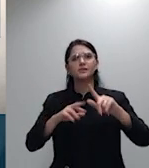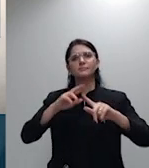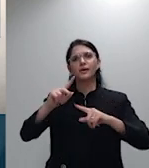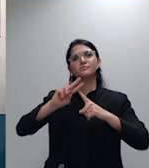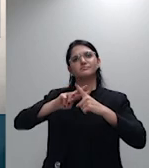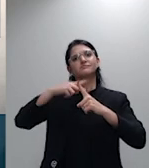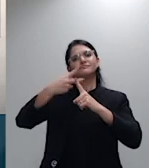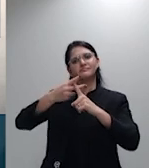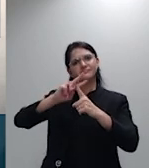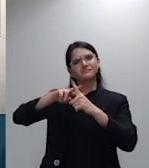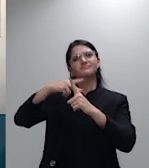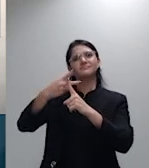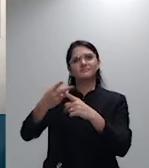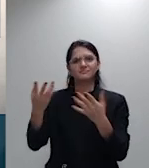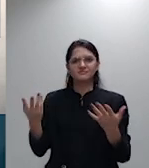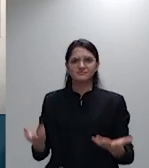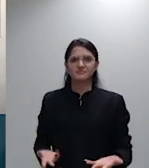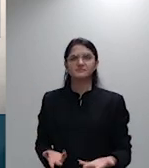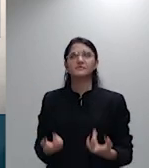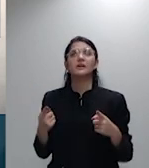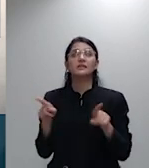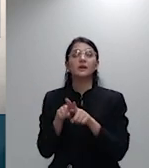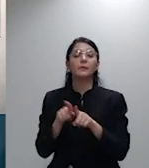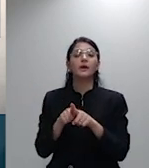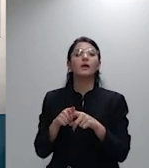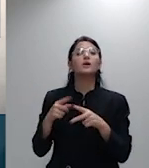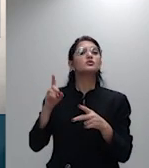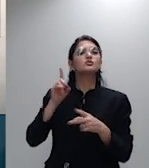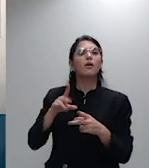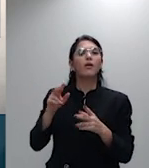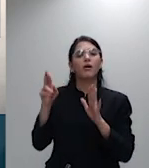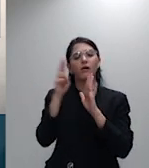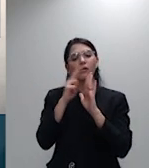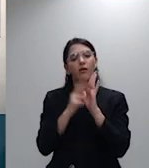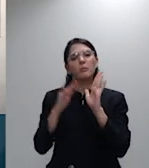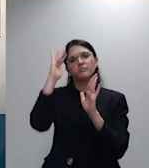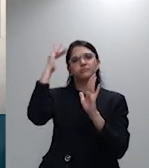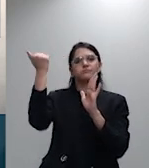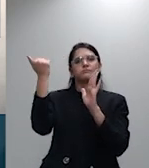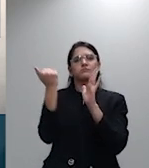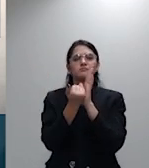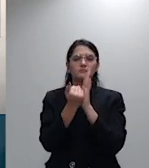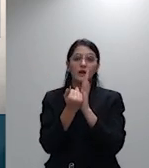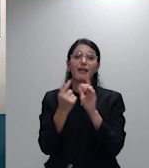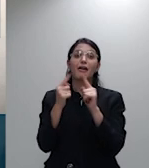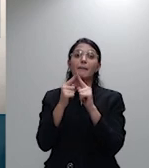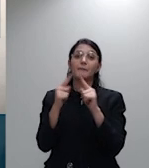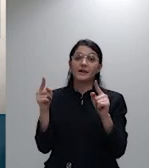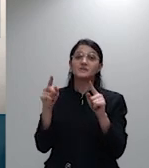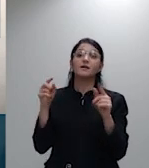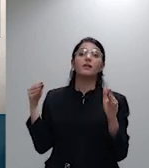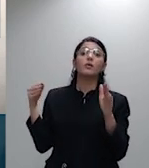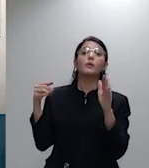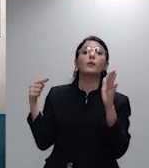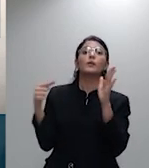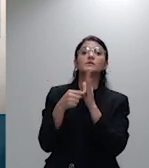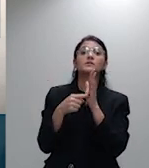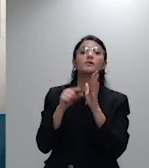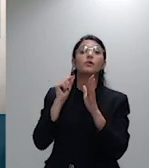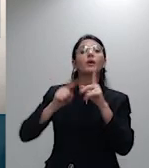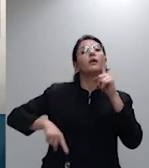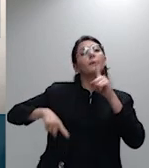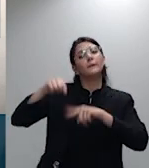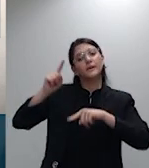idônia não é apenas cumprir a resolução formalmente mas sim atingir os objetivos materiais da norma que é a